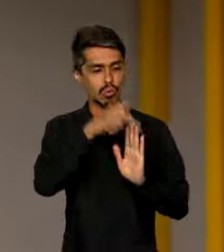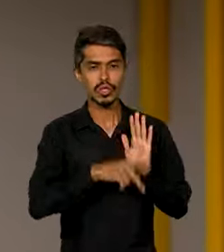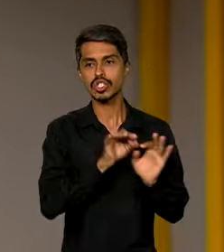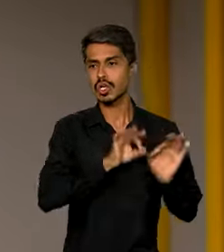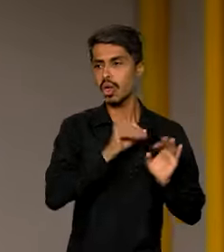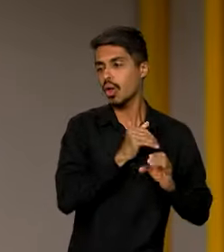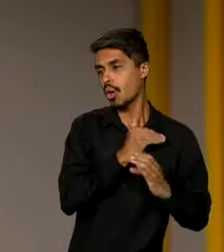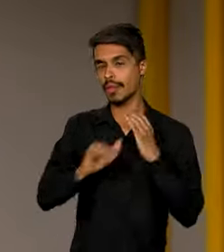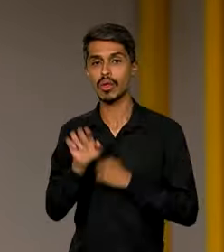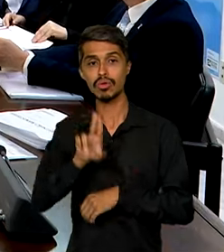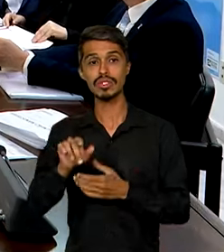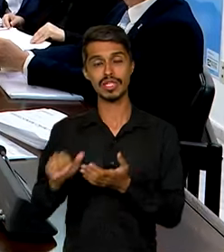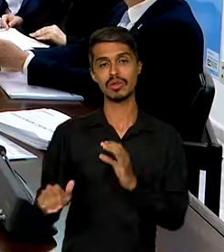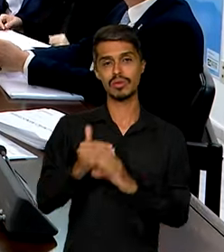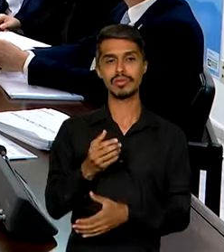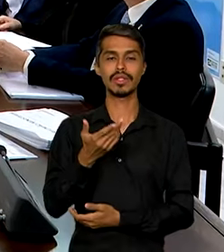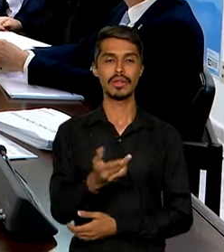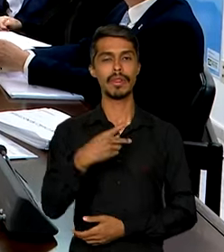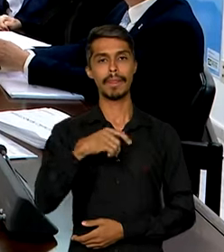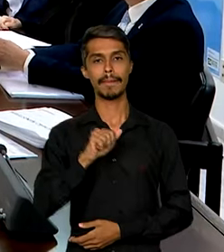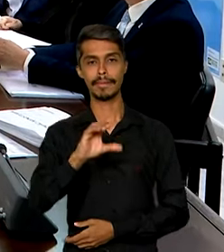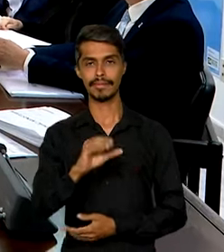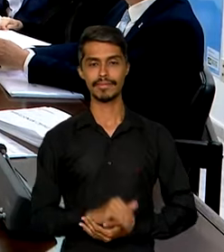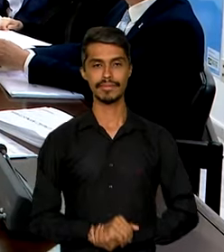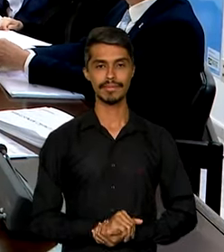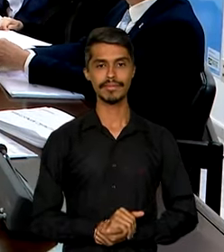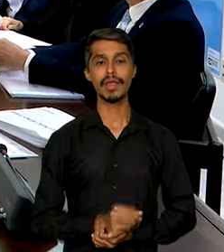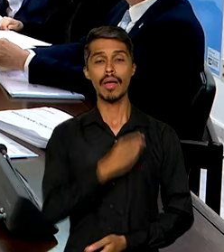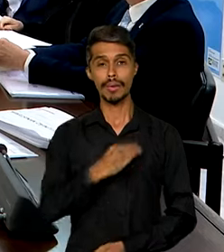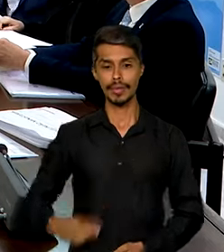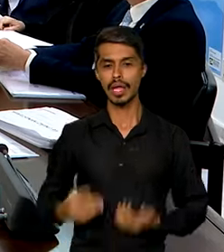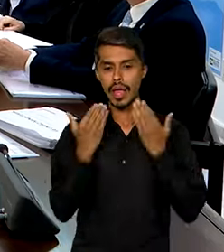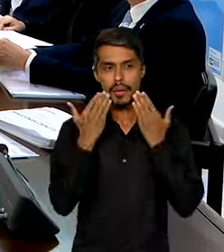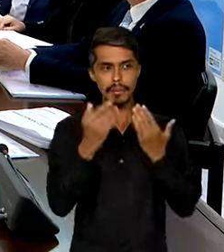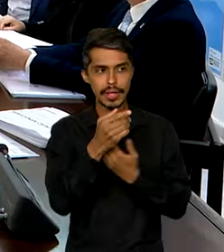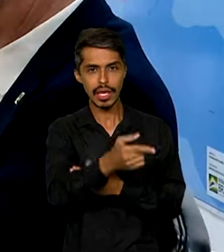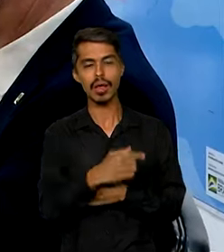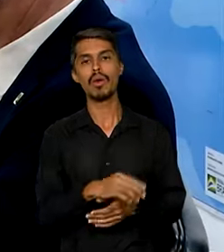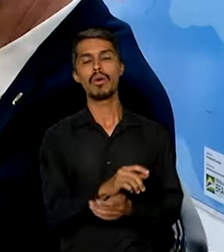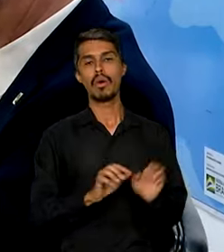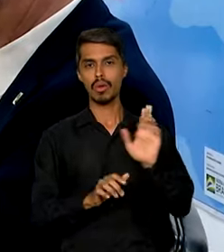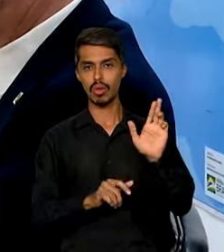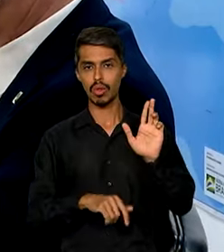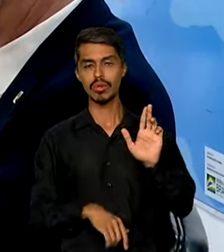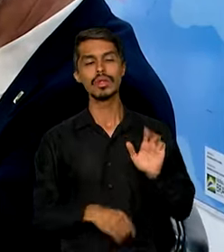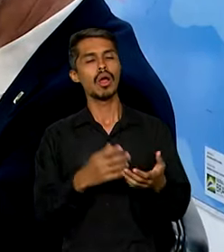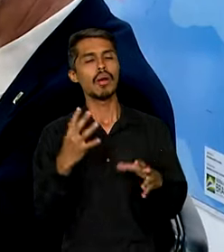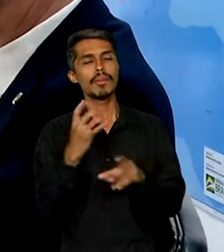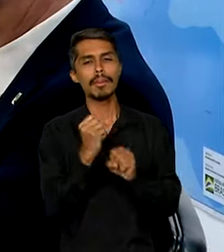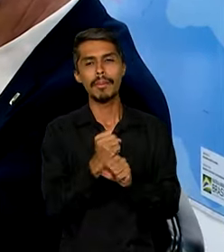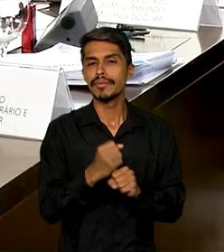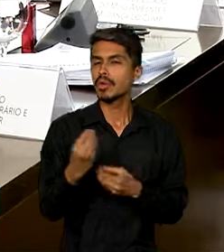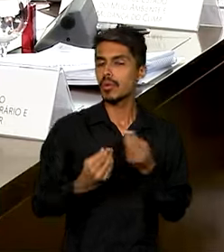recursos por meio do PAC. Os ministros apresentaram ao presidente Lula um balanço do que foi